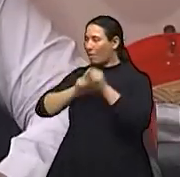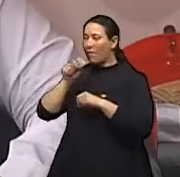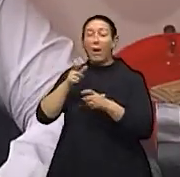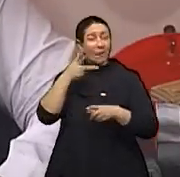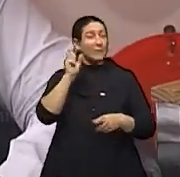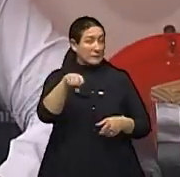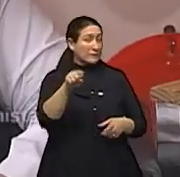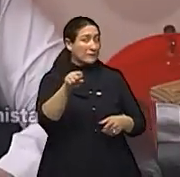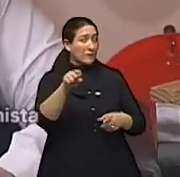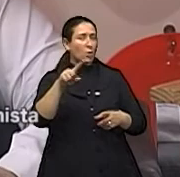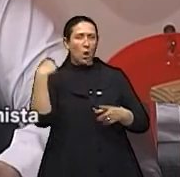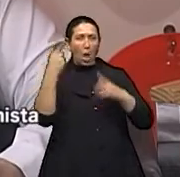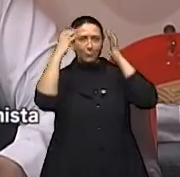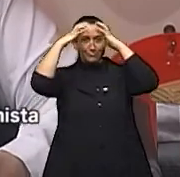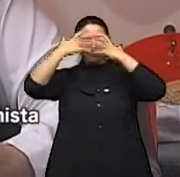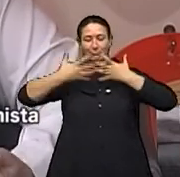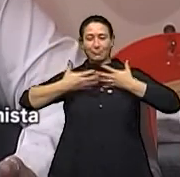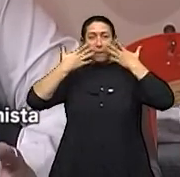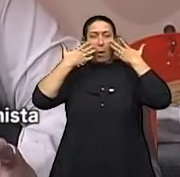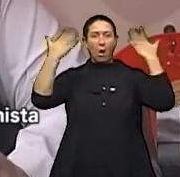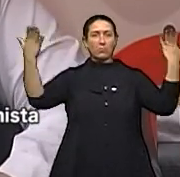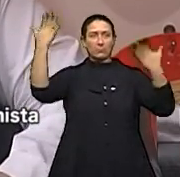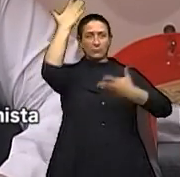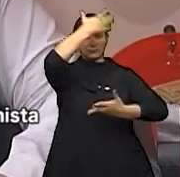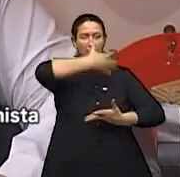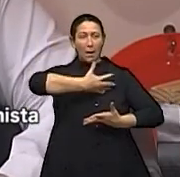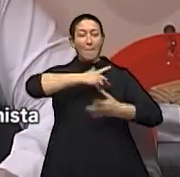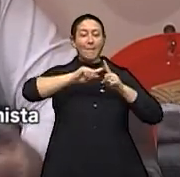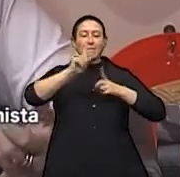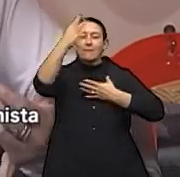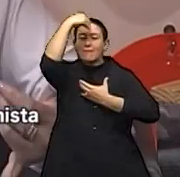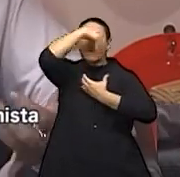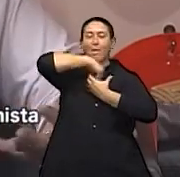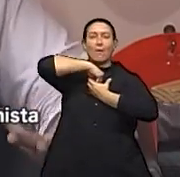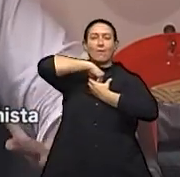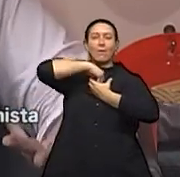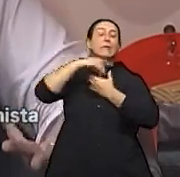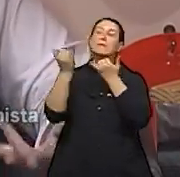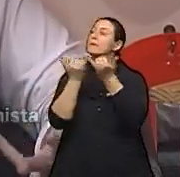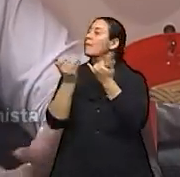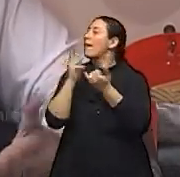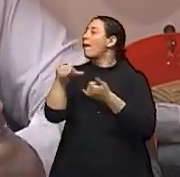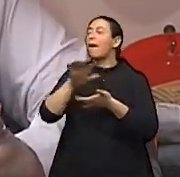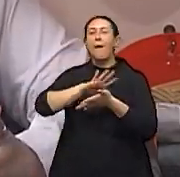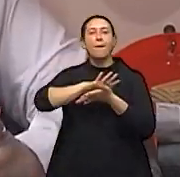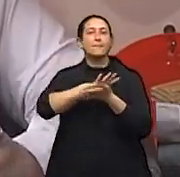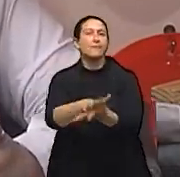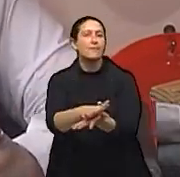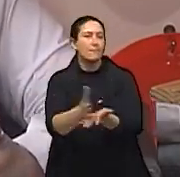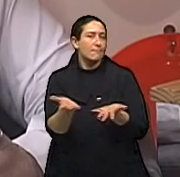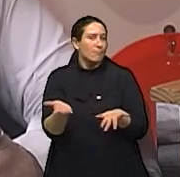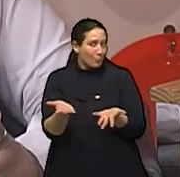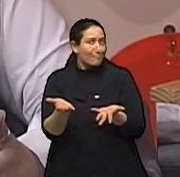somos essa casca. Então, o porquê de racismo, o porquê de tanto